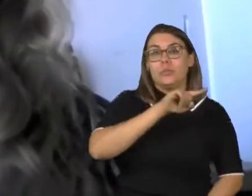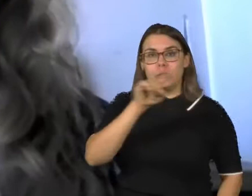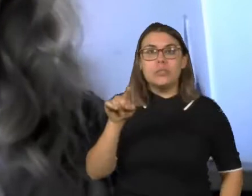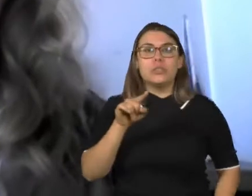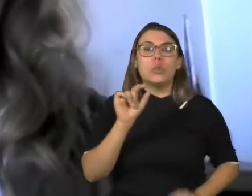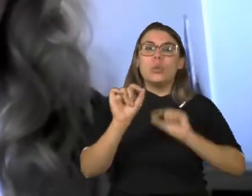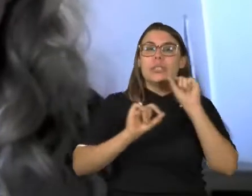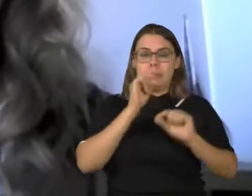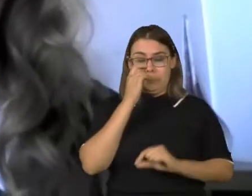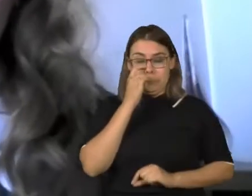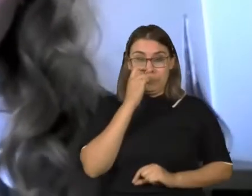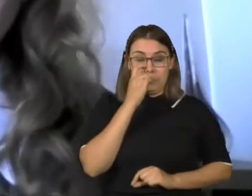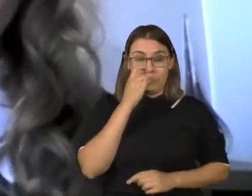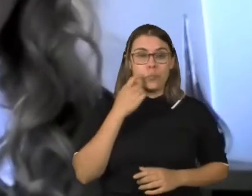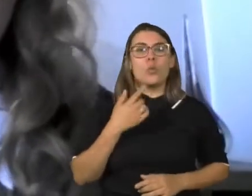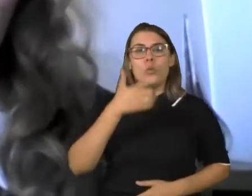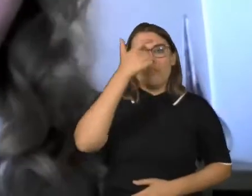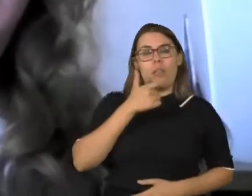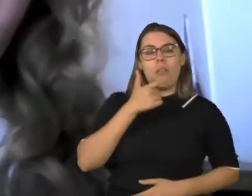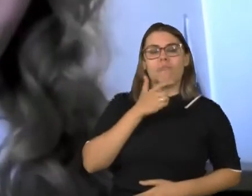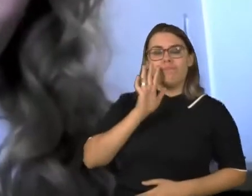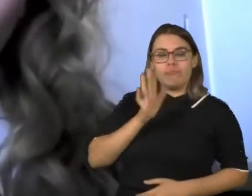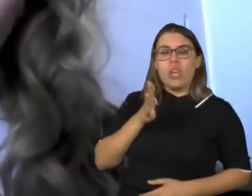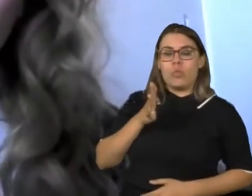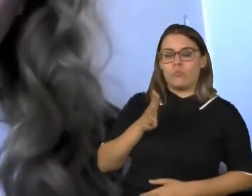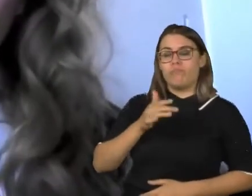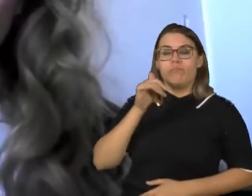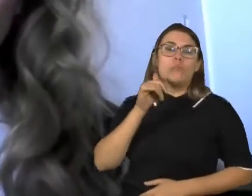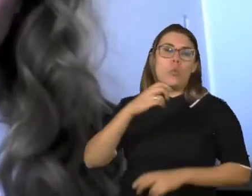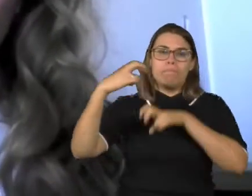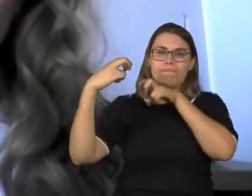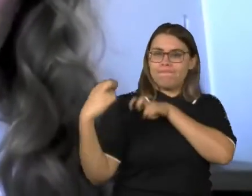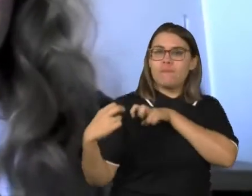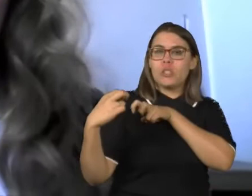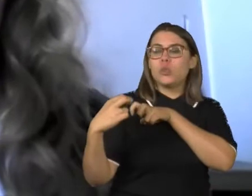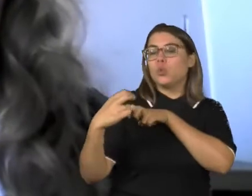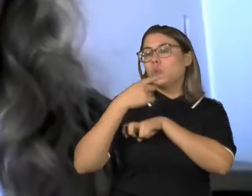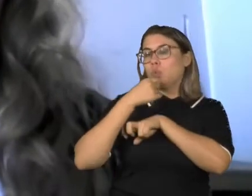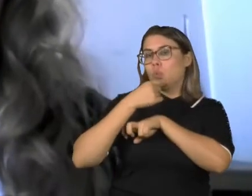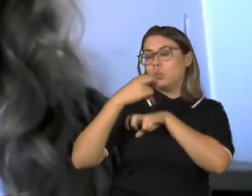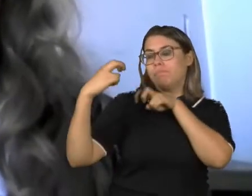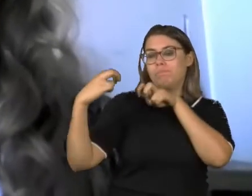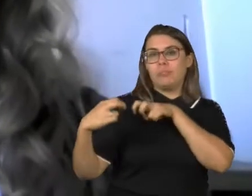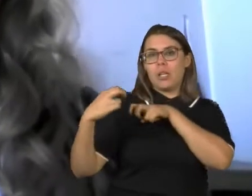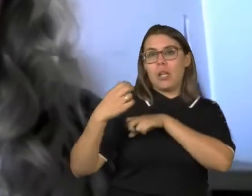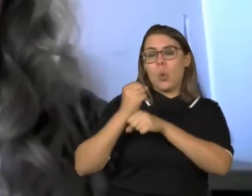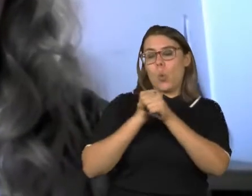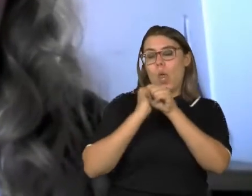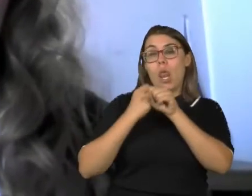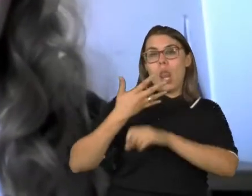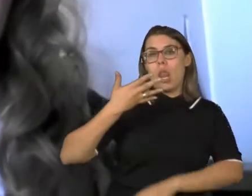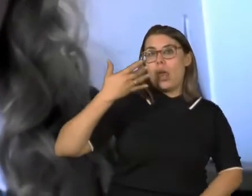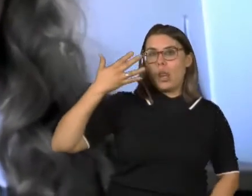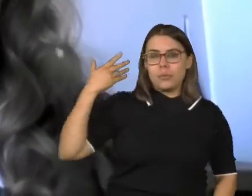hoje um caso clínico. Como o Alex já falou, é o caso clínico de um paciente que eu atendi há algum tempo atrás e